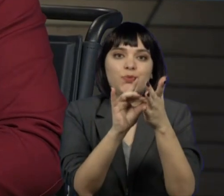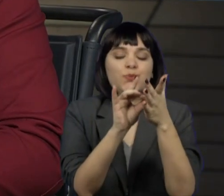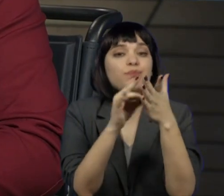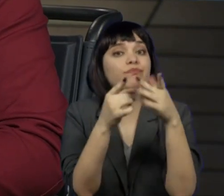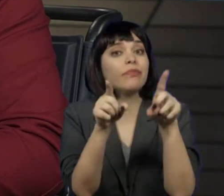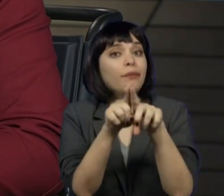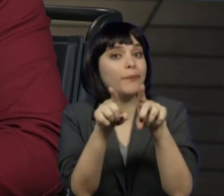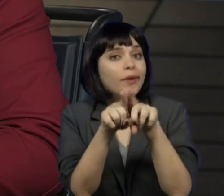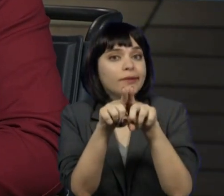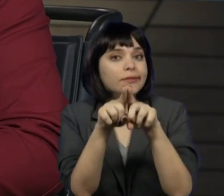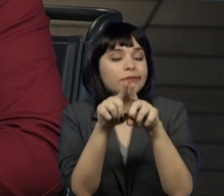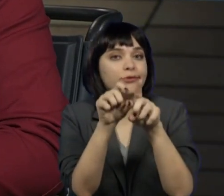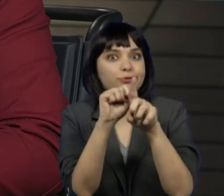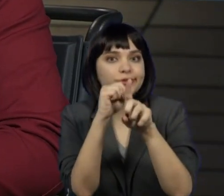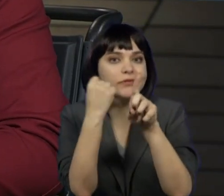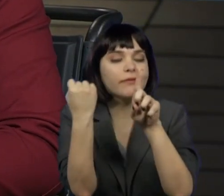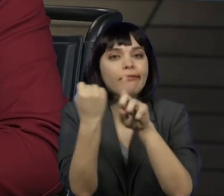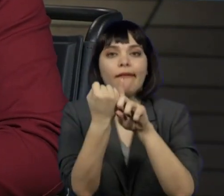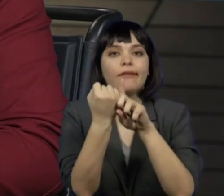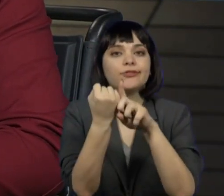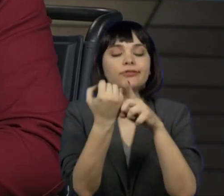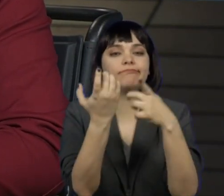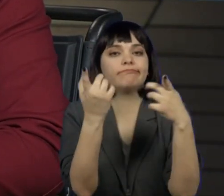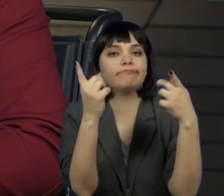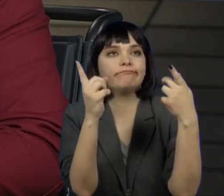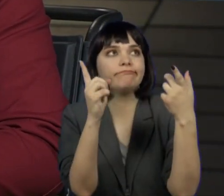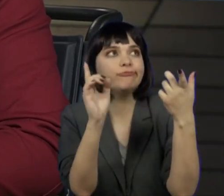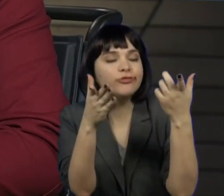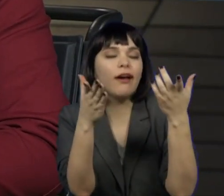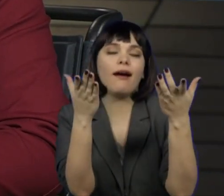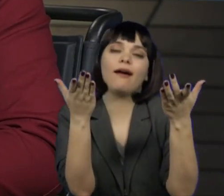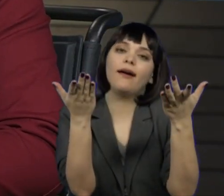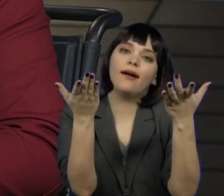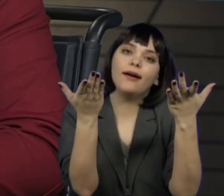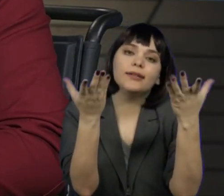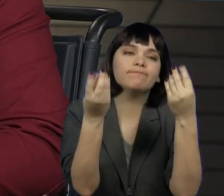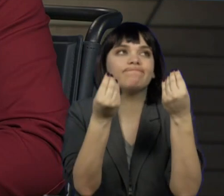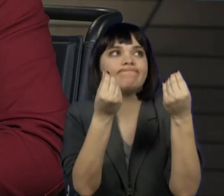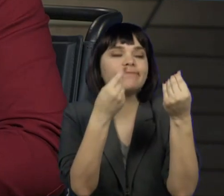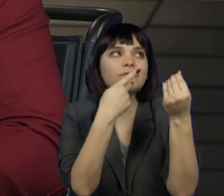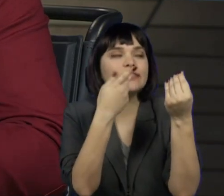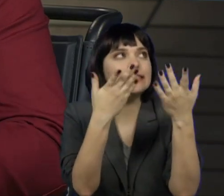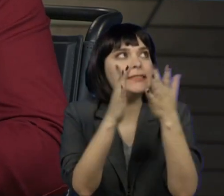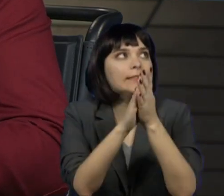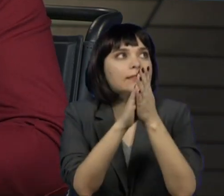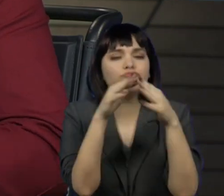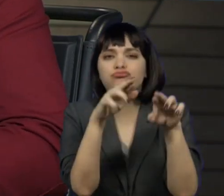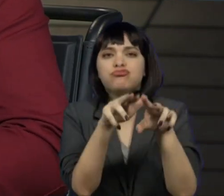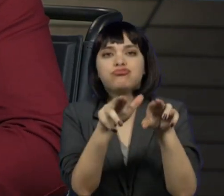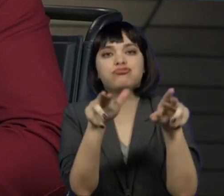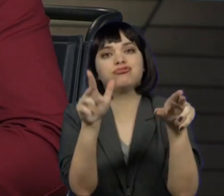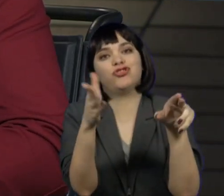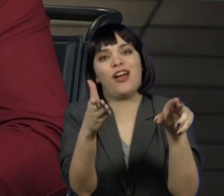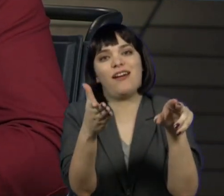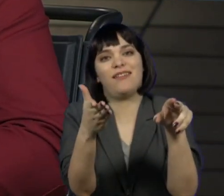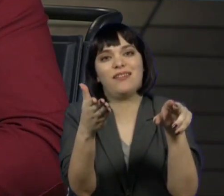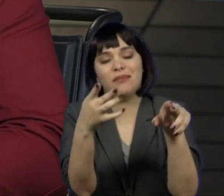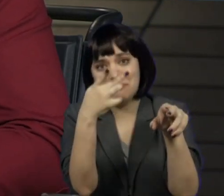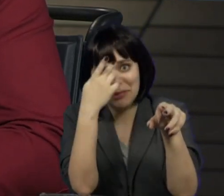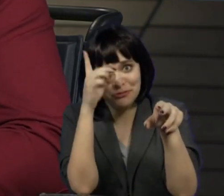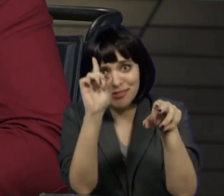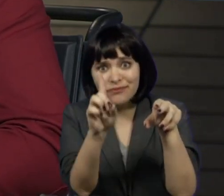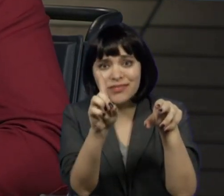atitudinal mesmo. E a sociedade, ela já é, como eu posso dizer, já é